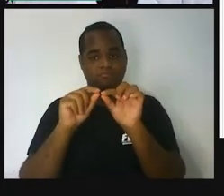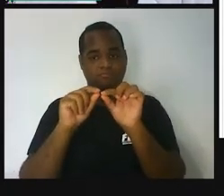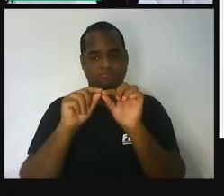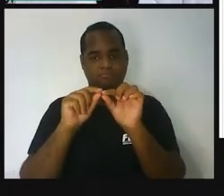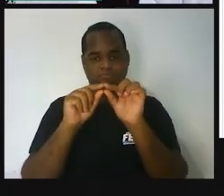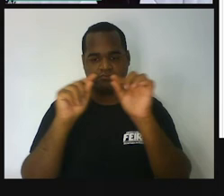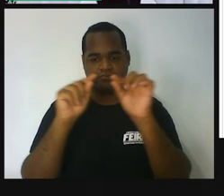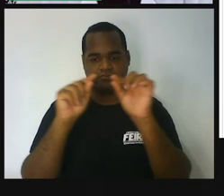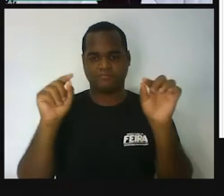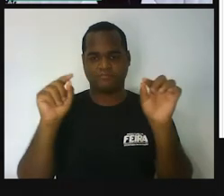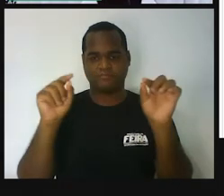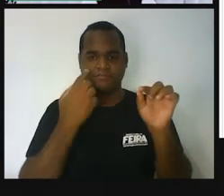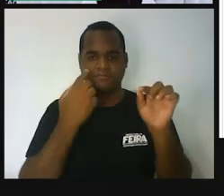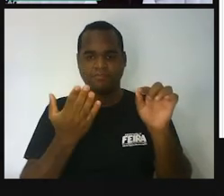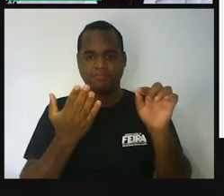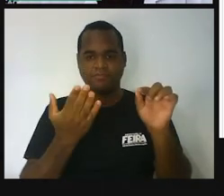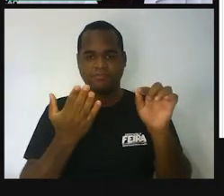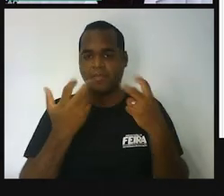perceber.